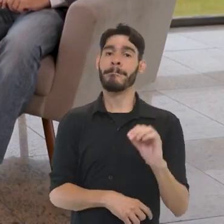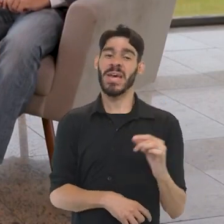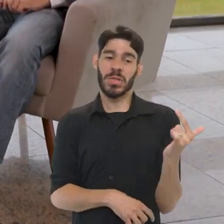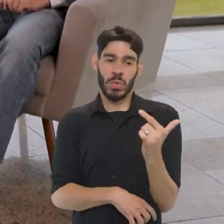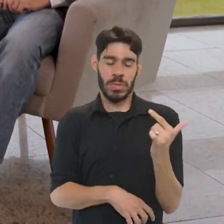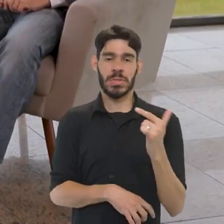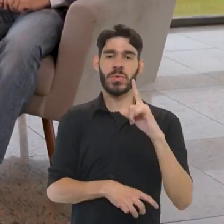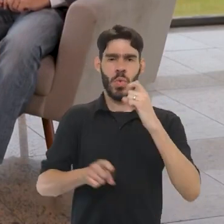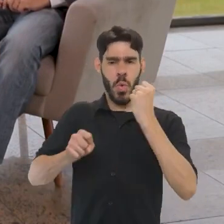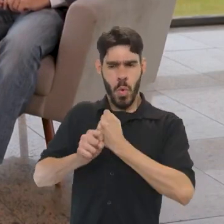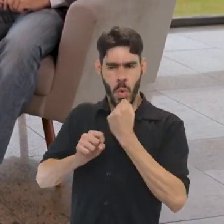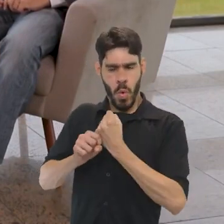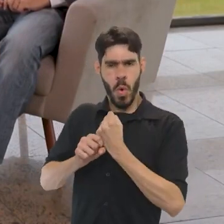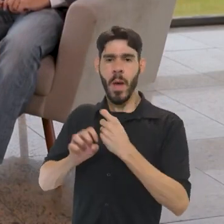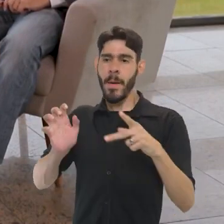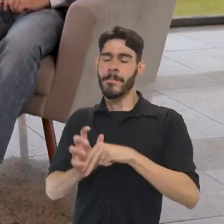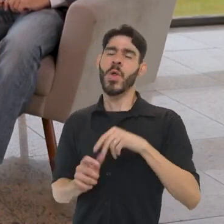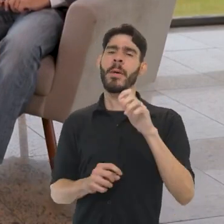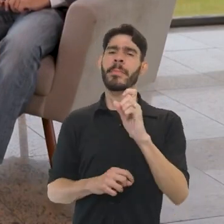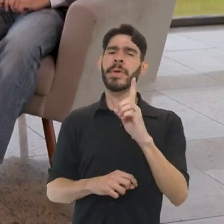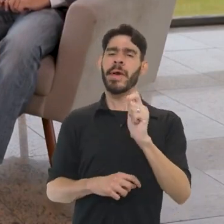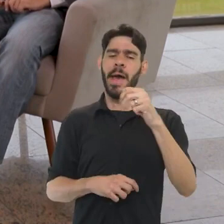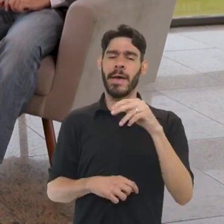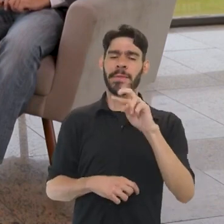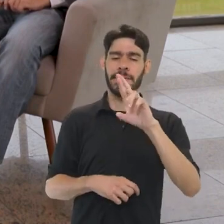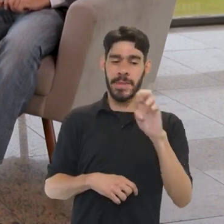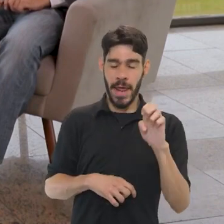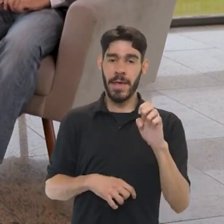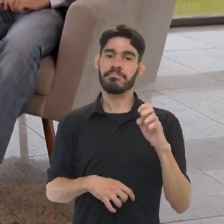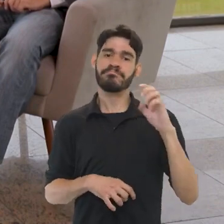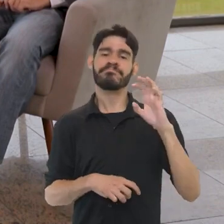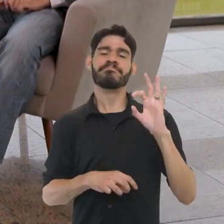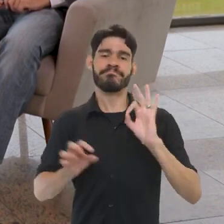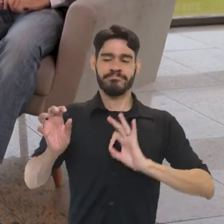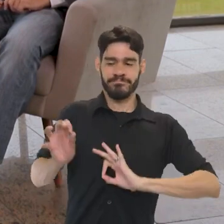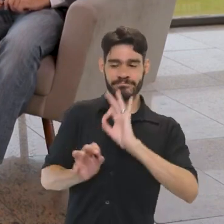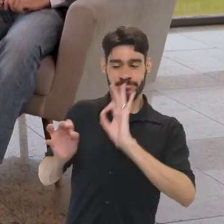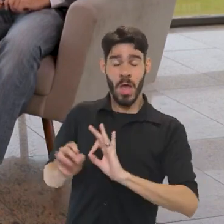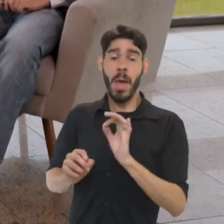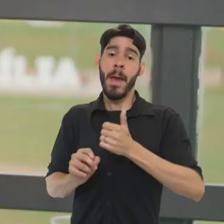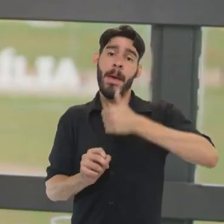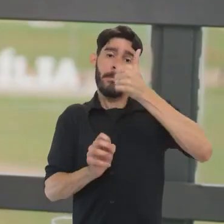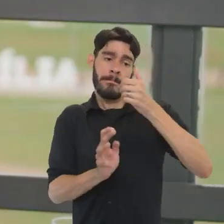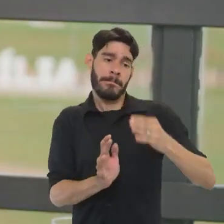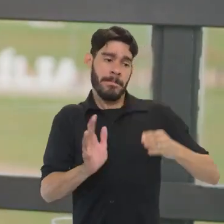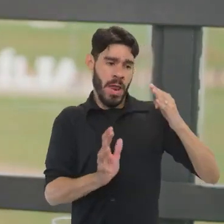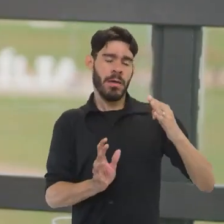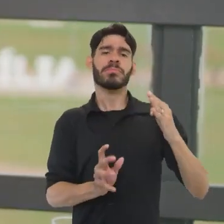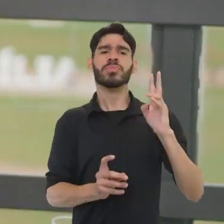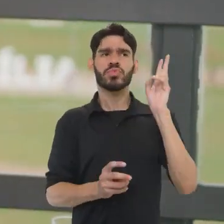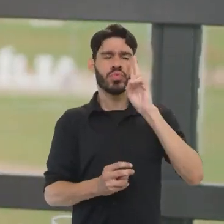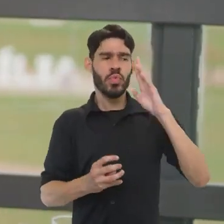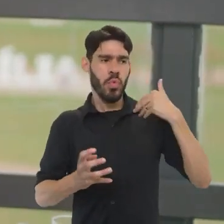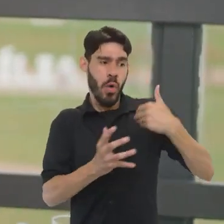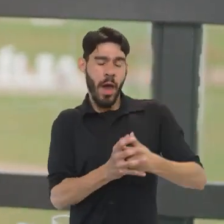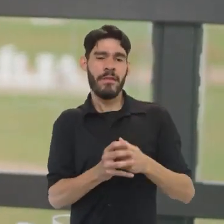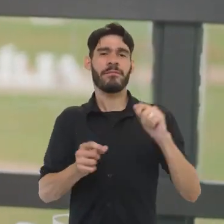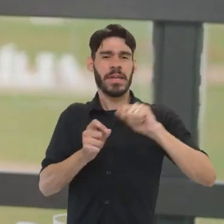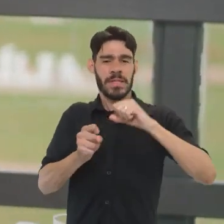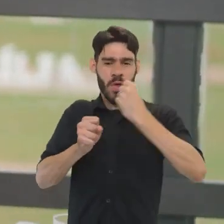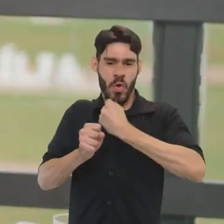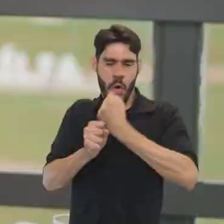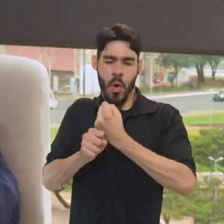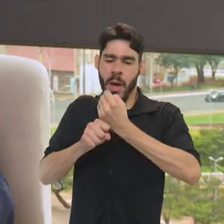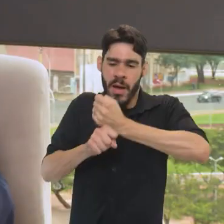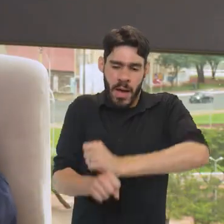Esse prédio foi feito pelo arquiteto André Rebouças, o primeiro prédio que foi, segundo os relatos, feito com uma